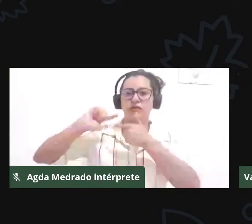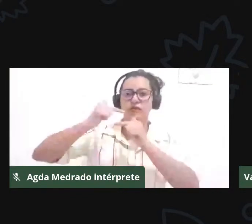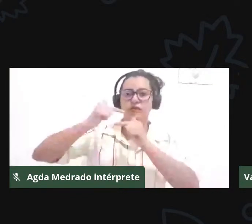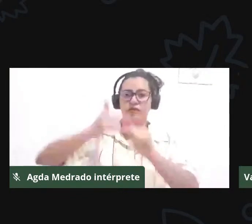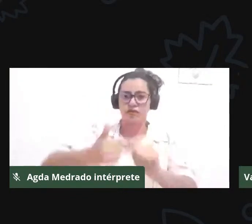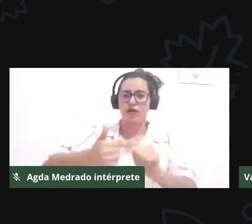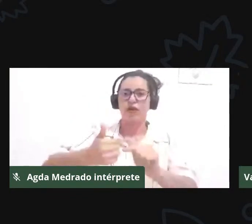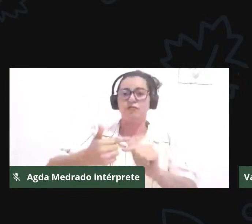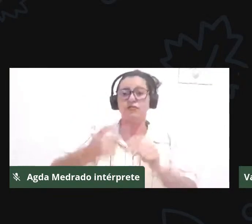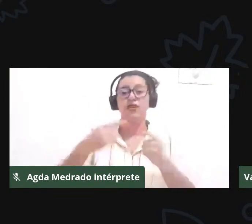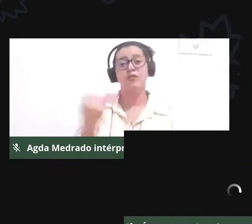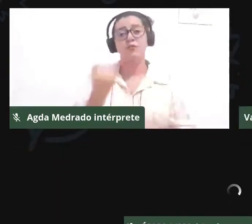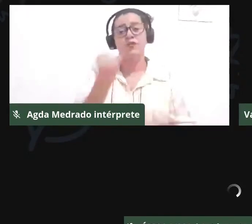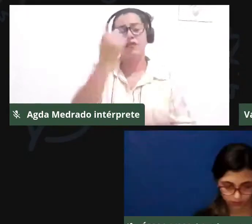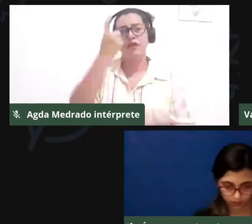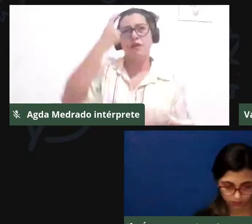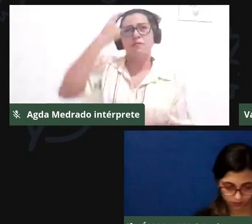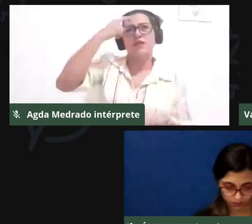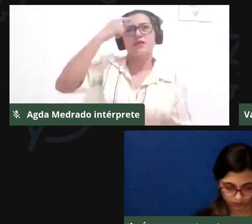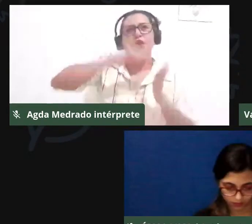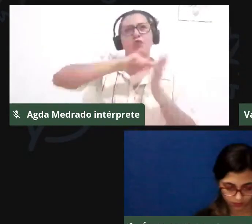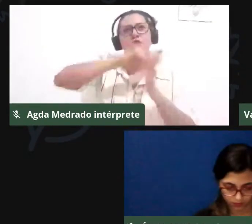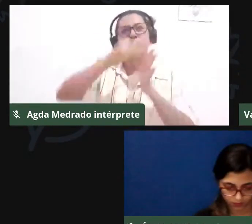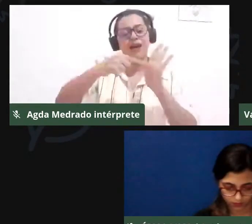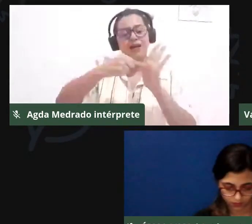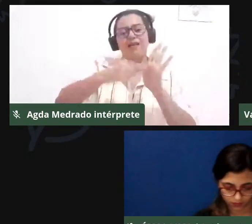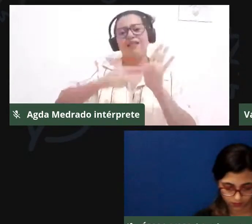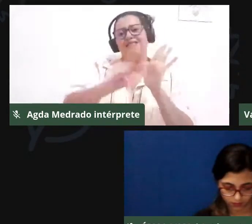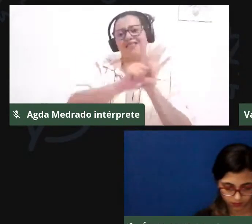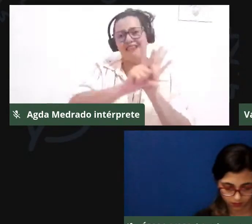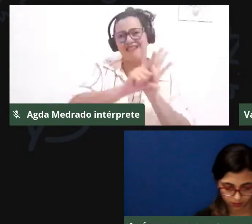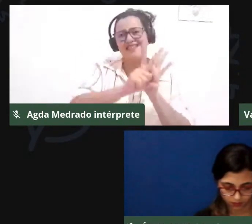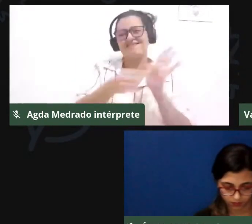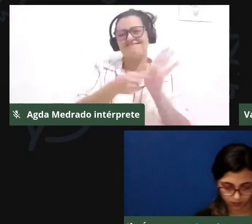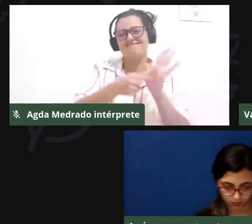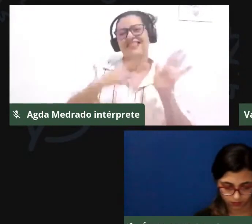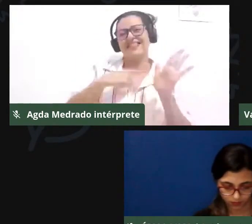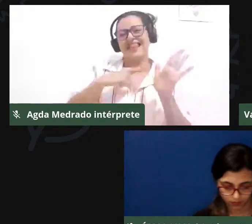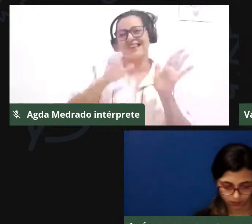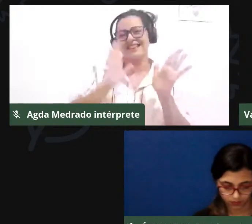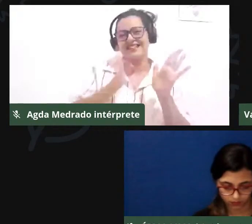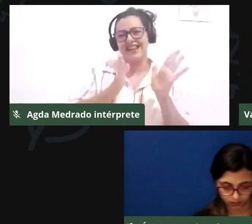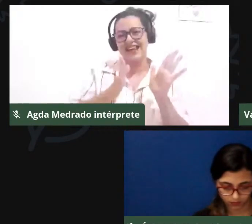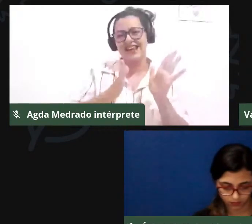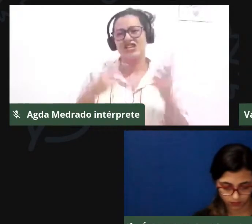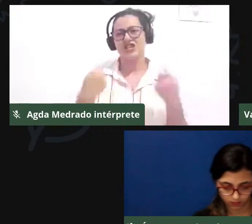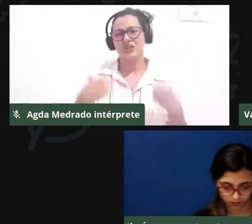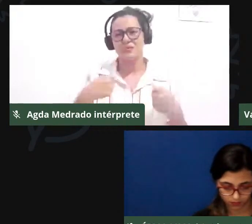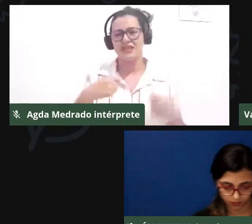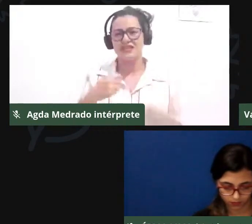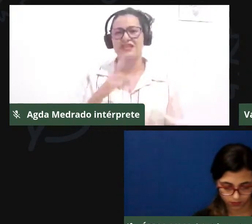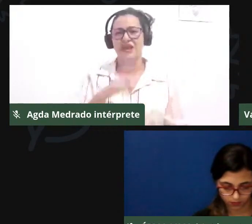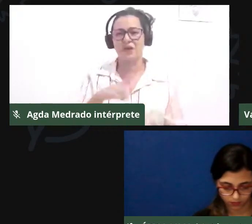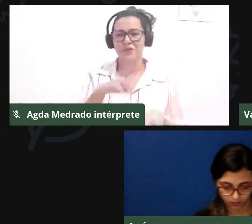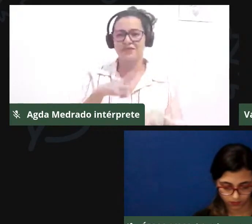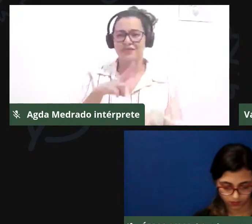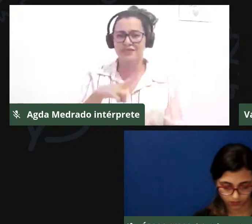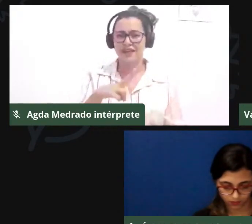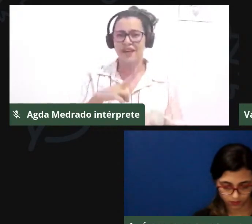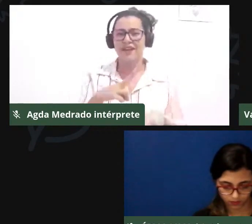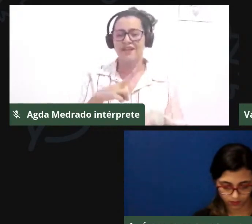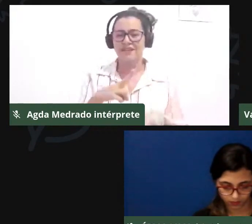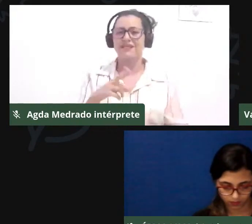instrumentos legais que estão aí estabelecidos e que a gente precisa utilizar no sentido também de